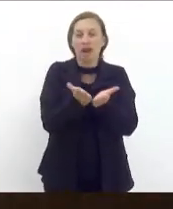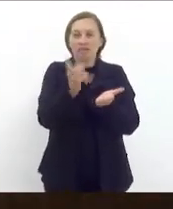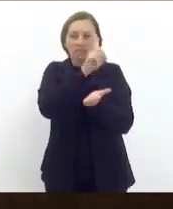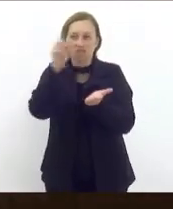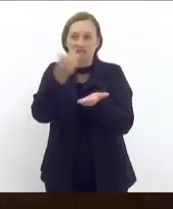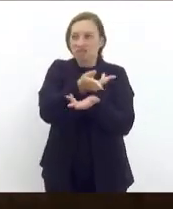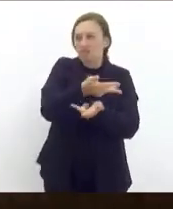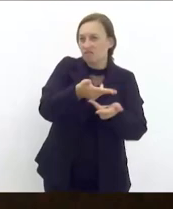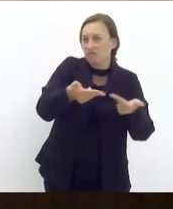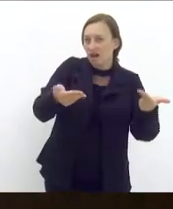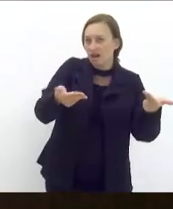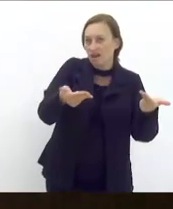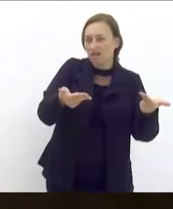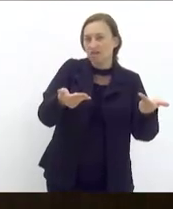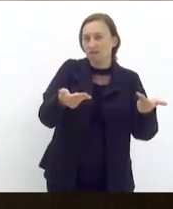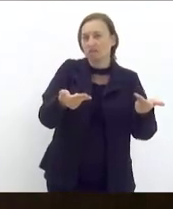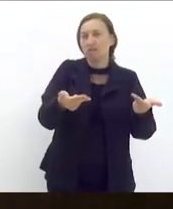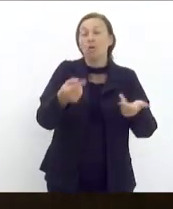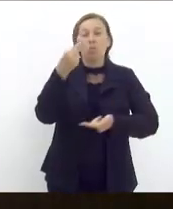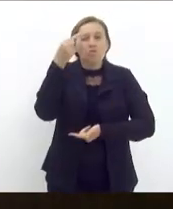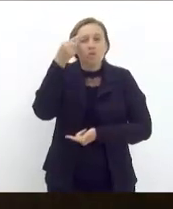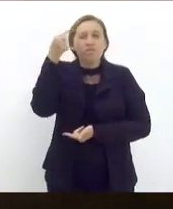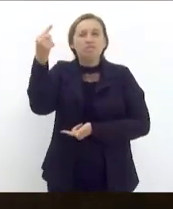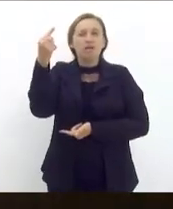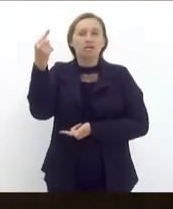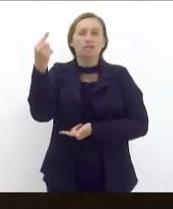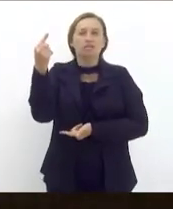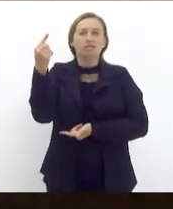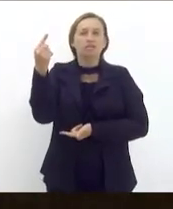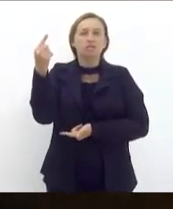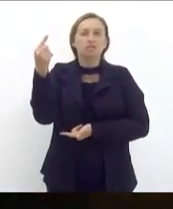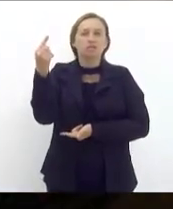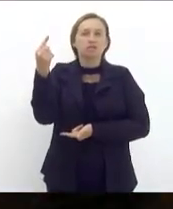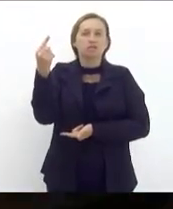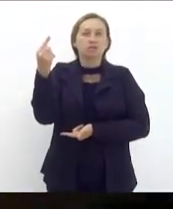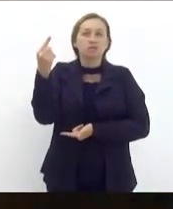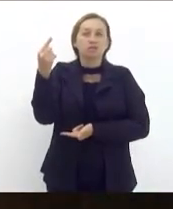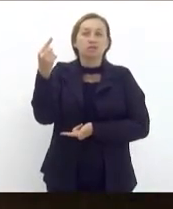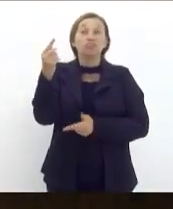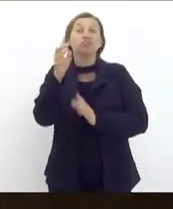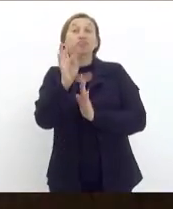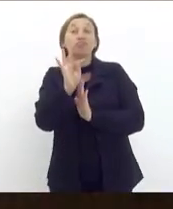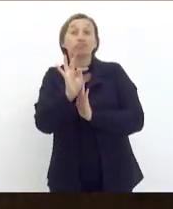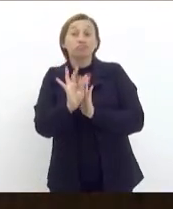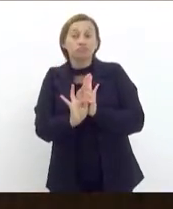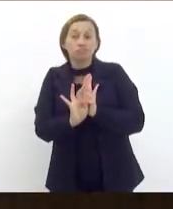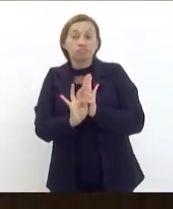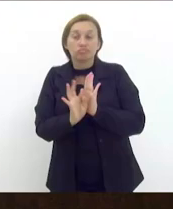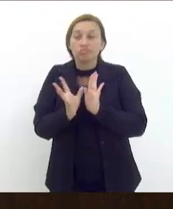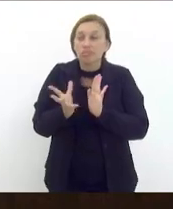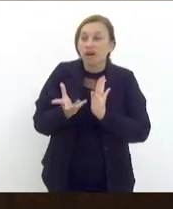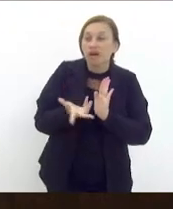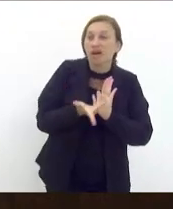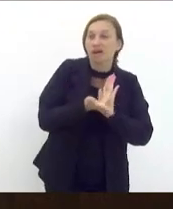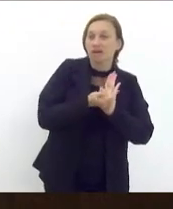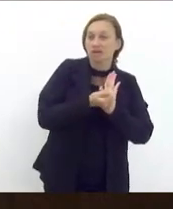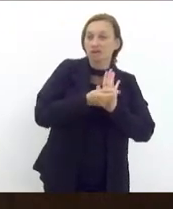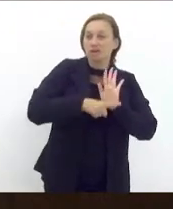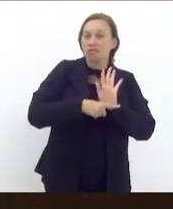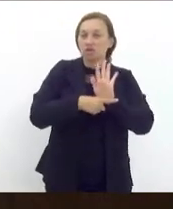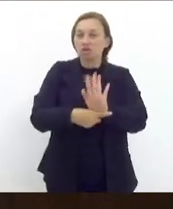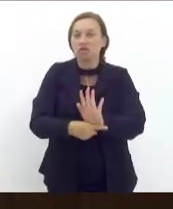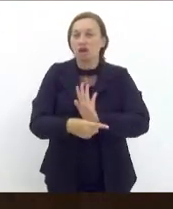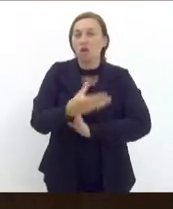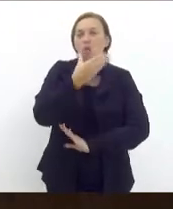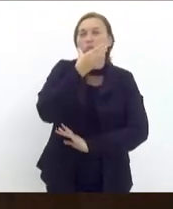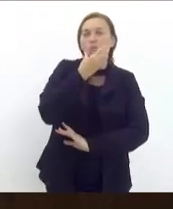e milhões de Bíblias com a ideia, um texto divino para ajudar o homem